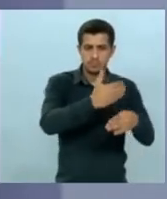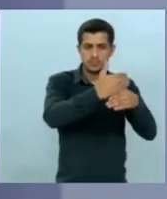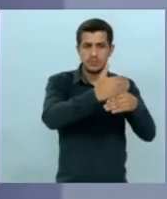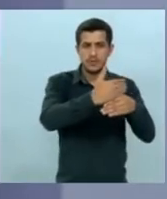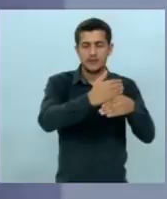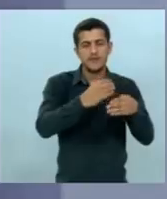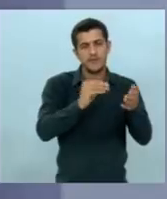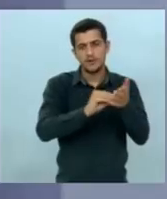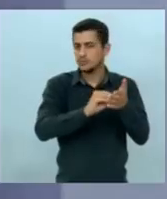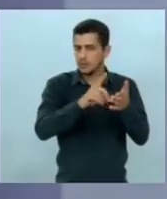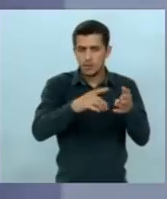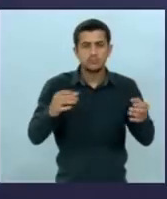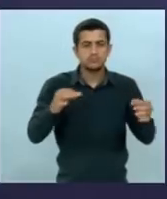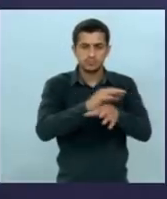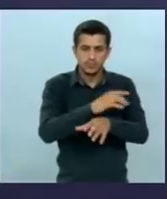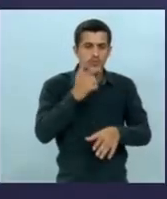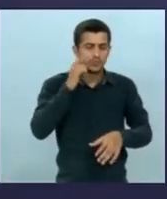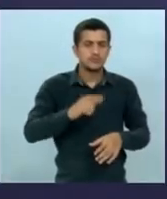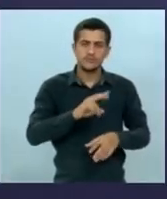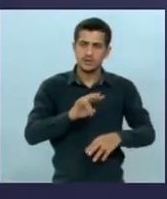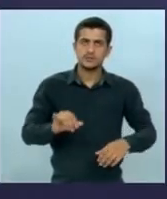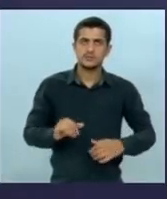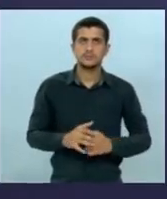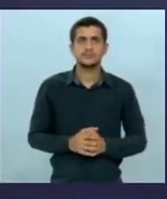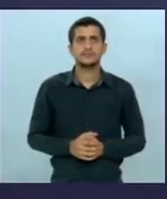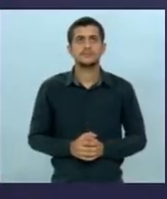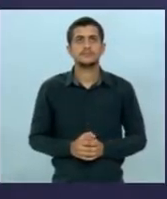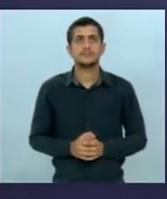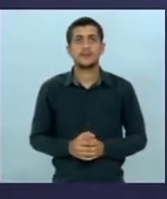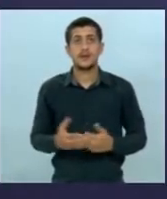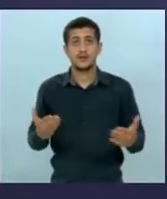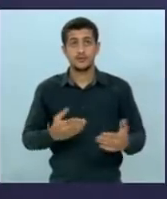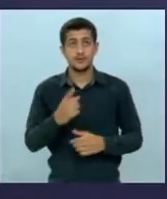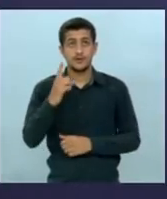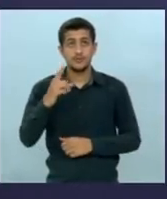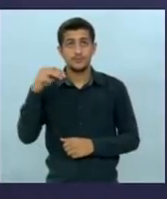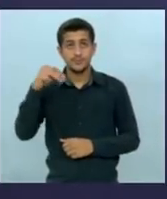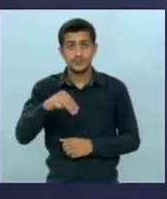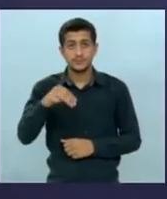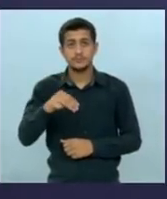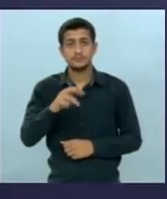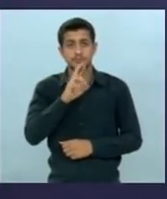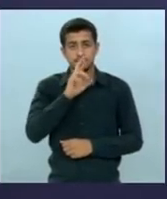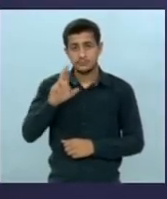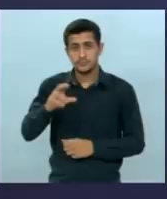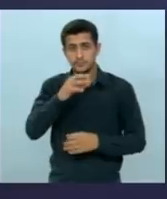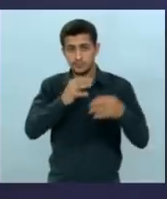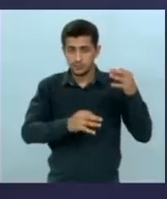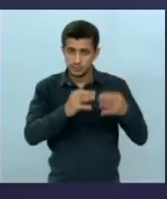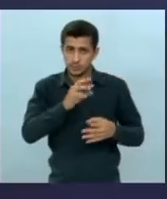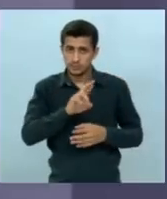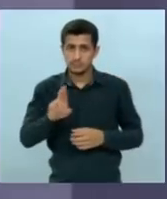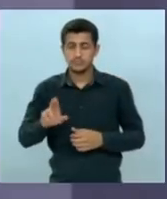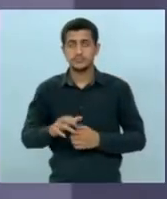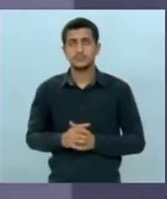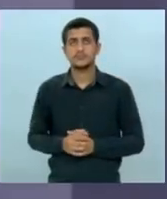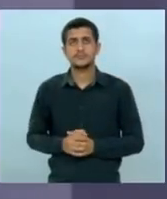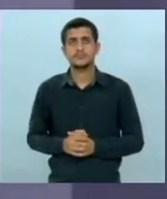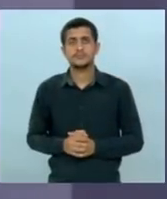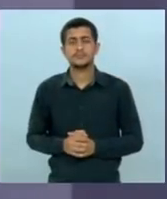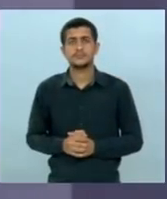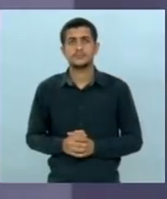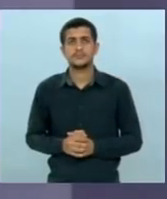inacabada no Mato Grosso do Sul agora nós temos um minuto para a réplica do candidato juiz Odilon a contar a partir de agora em